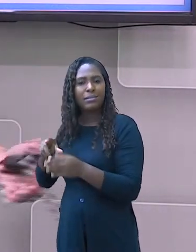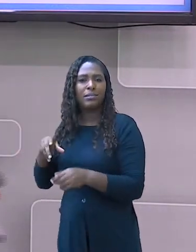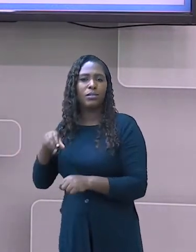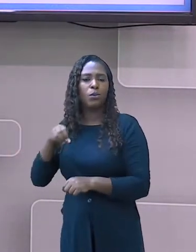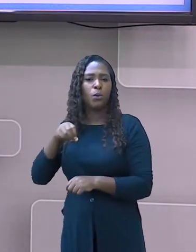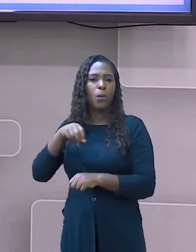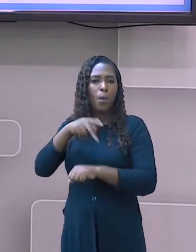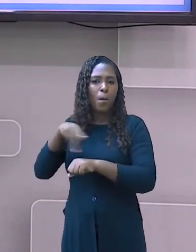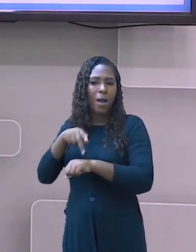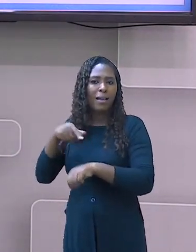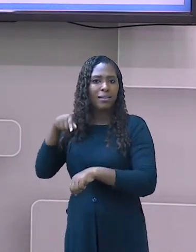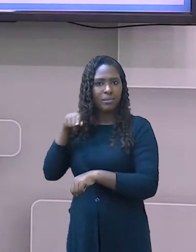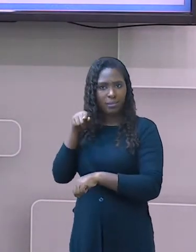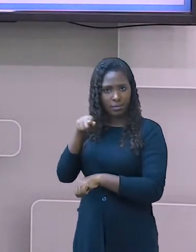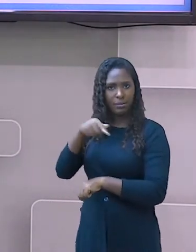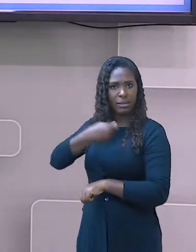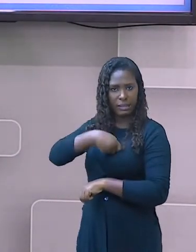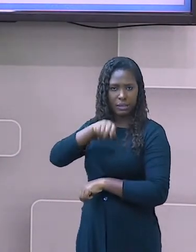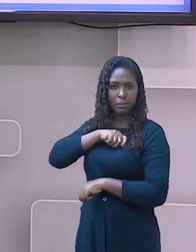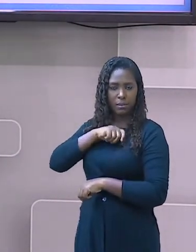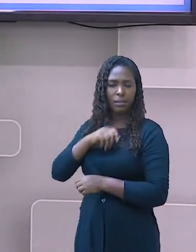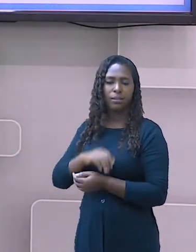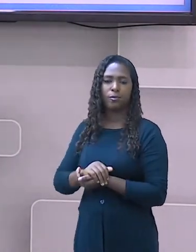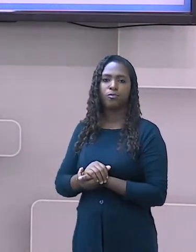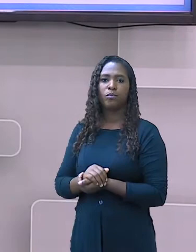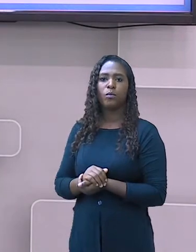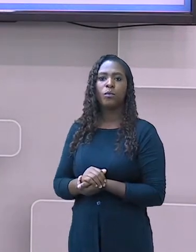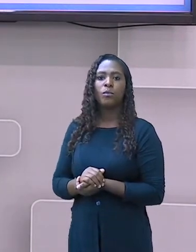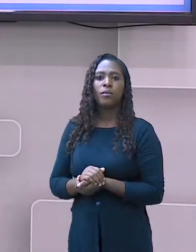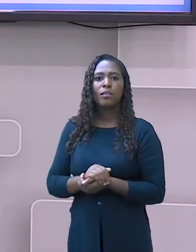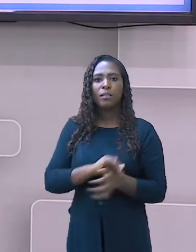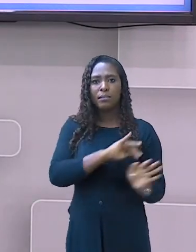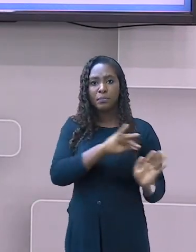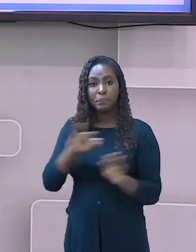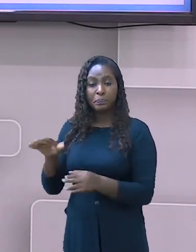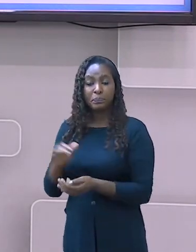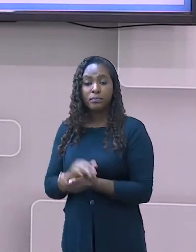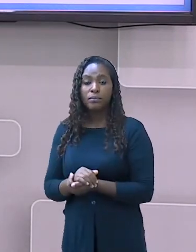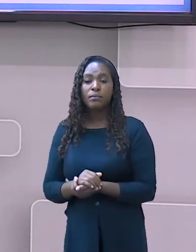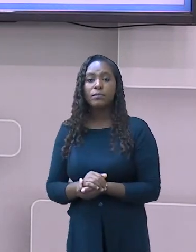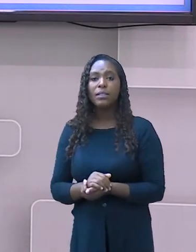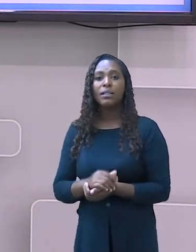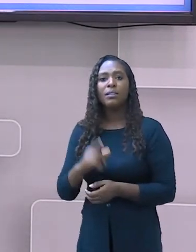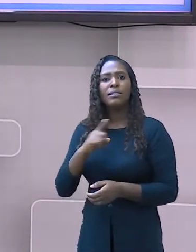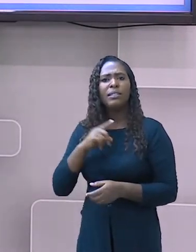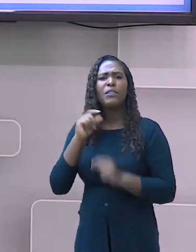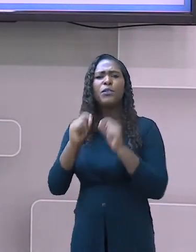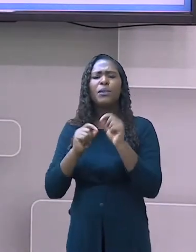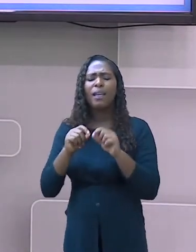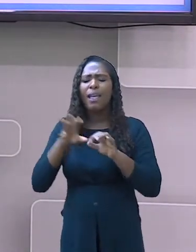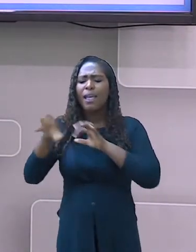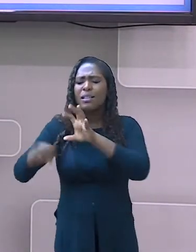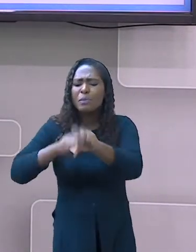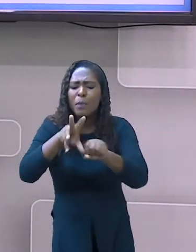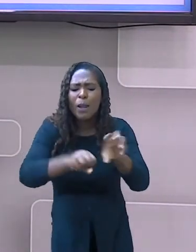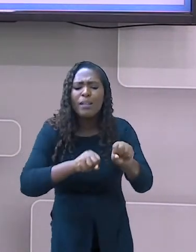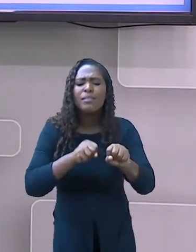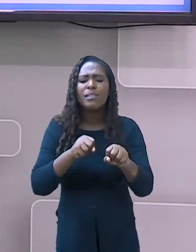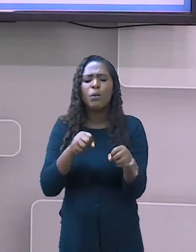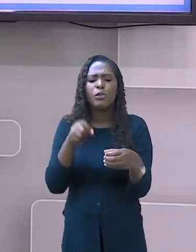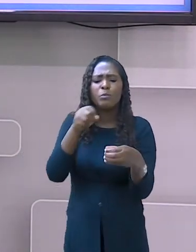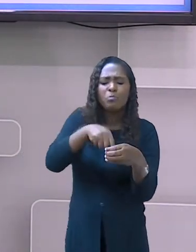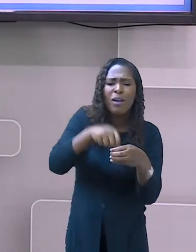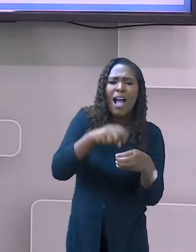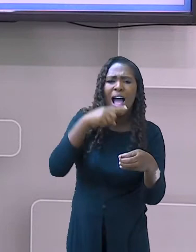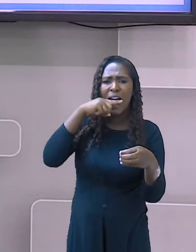escravos, de materiais como açúcar, gado. Então, o